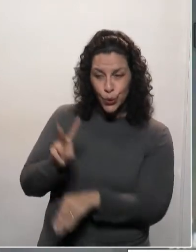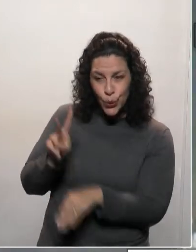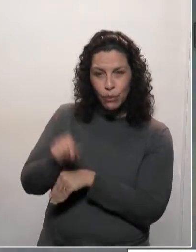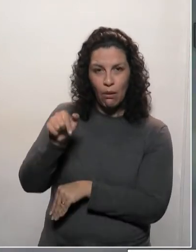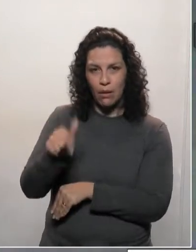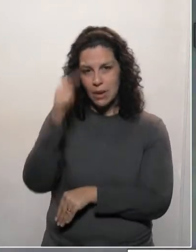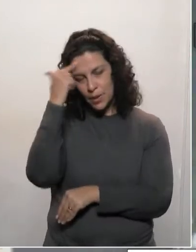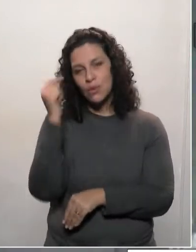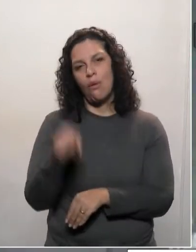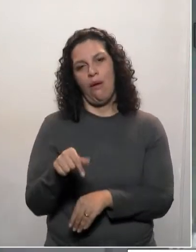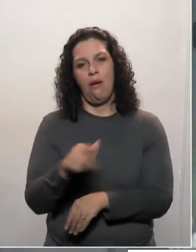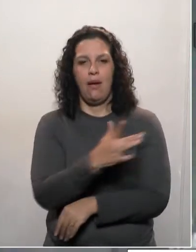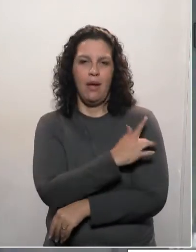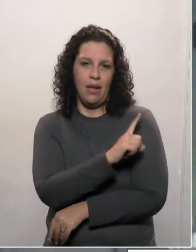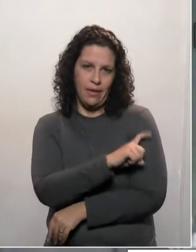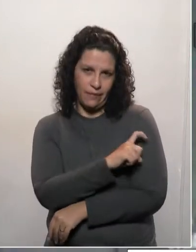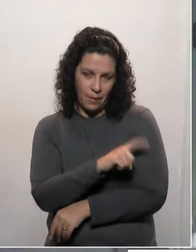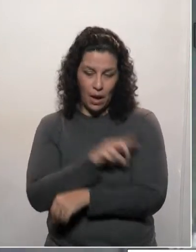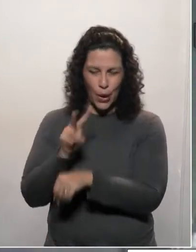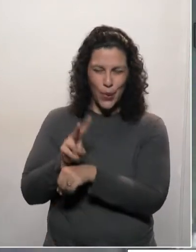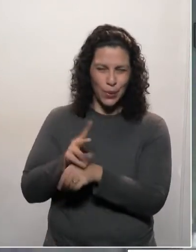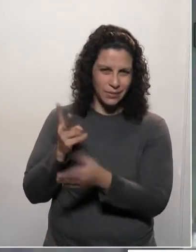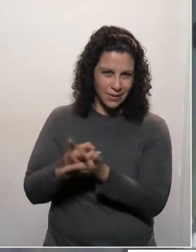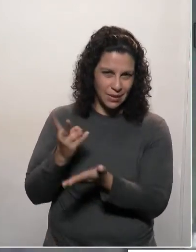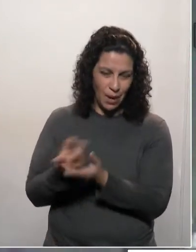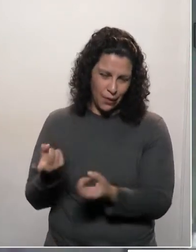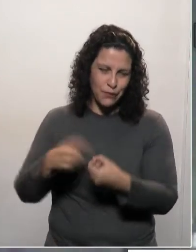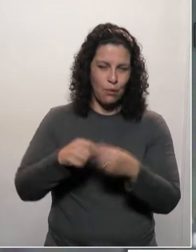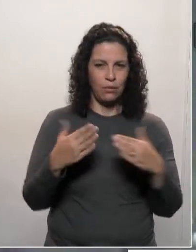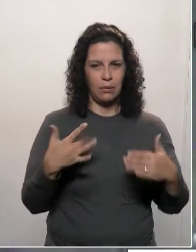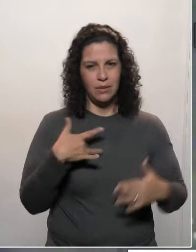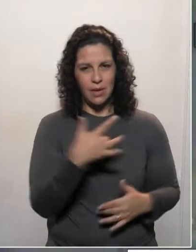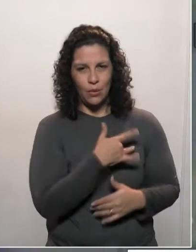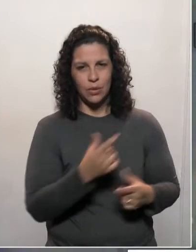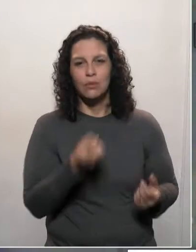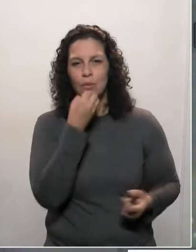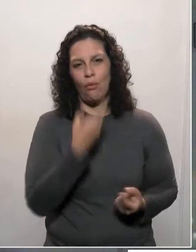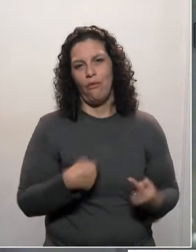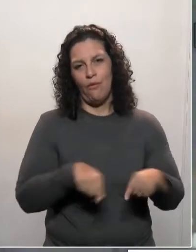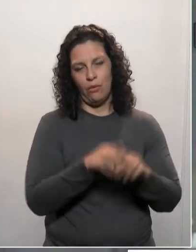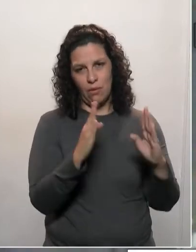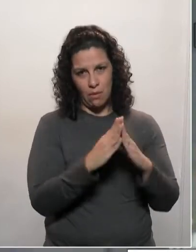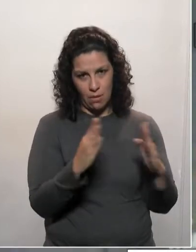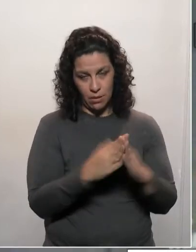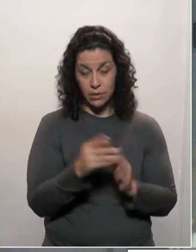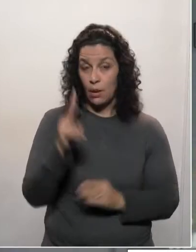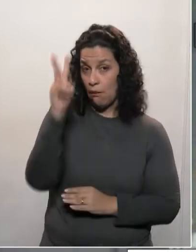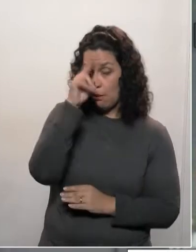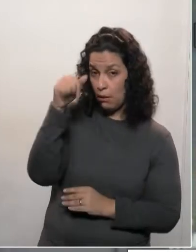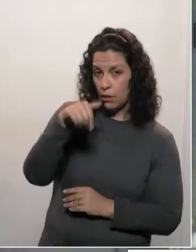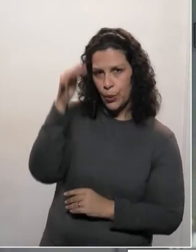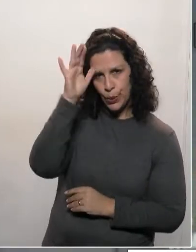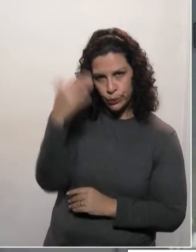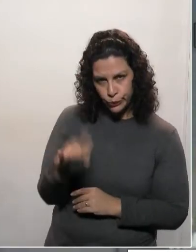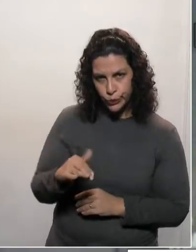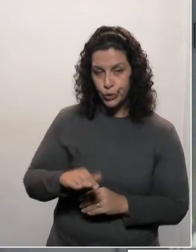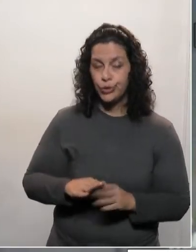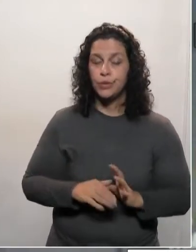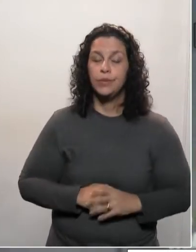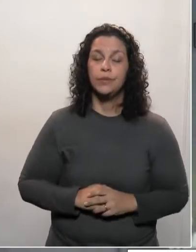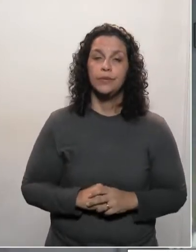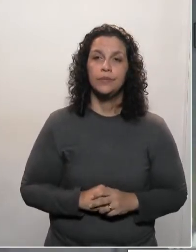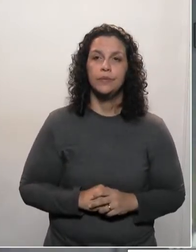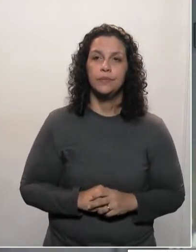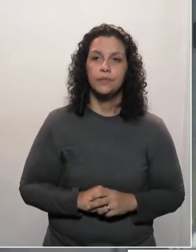é a enfermeira. E eu quero, fazendo também essa referência, presidente, lembrar que Curitiba, apesar de toda a nossa